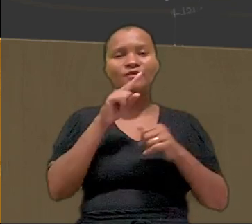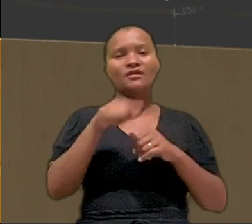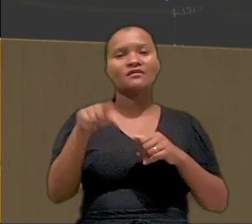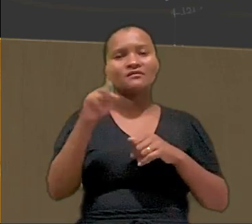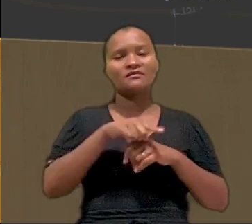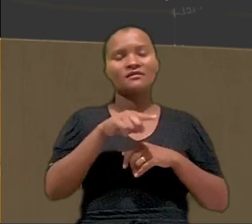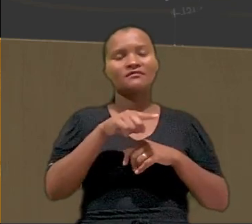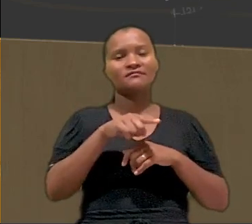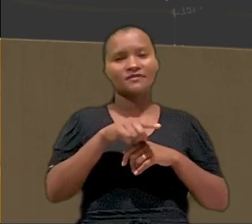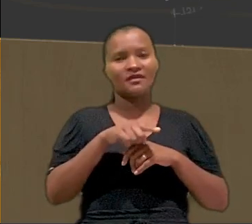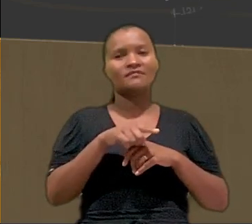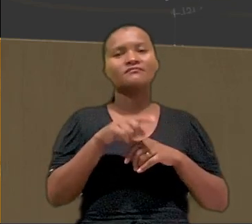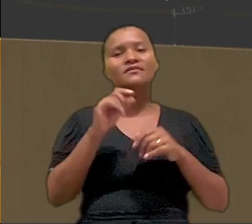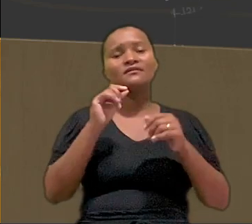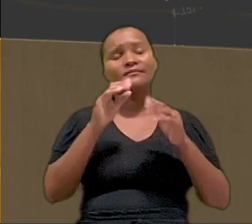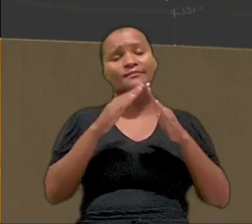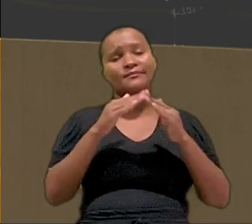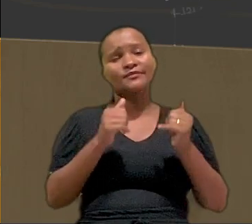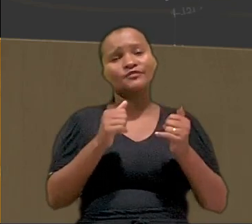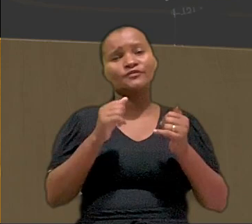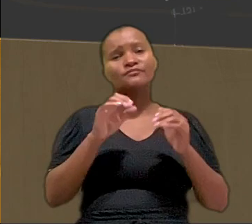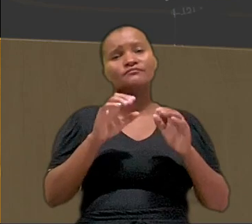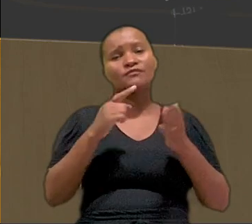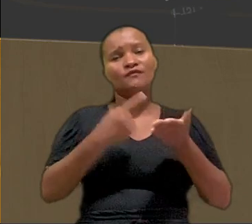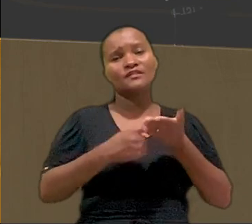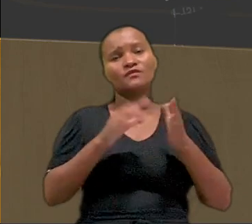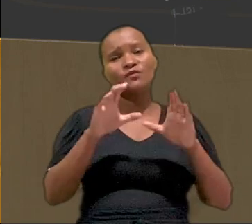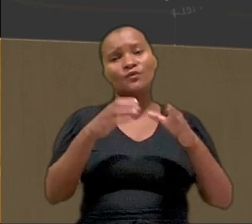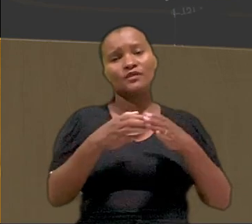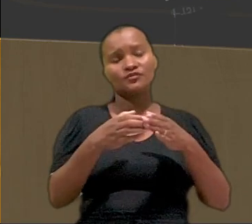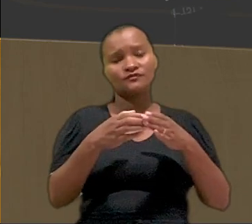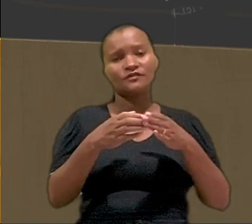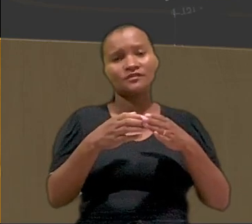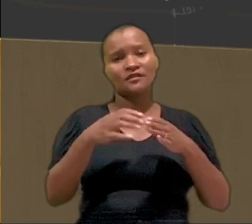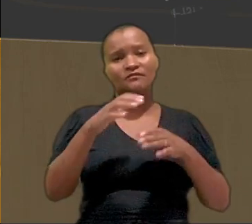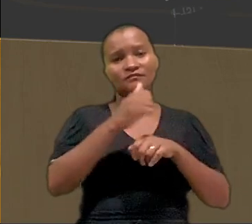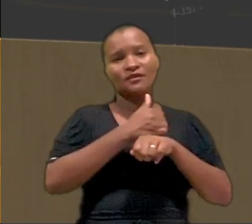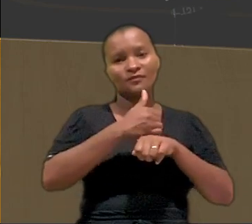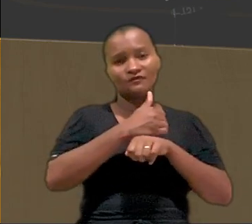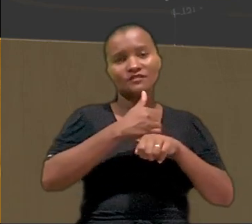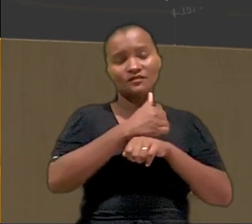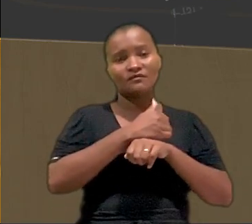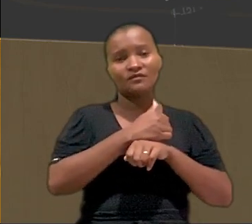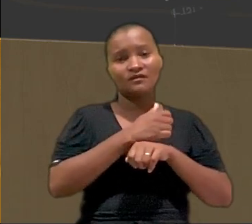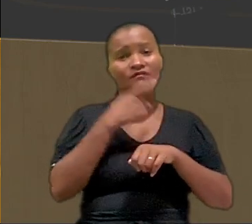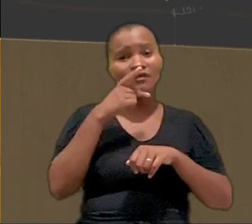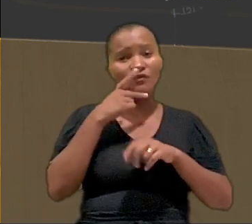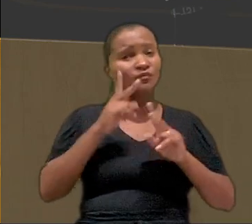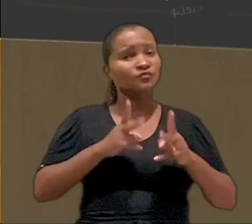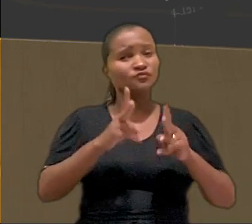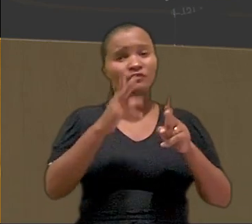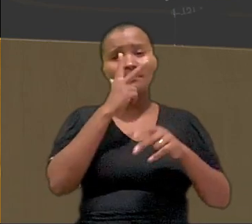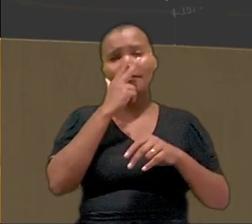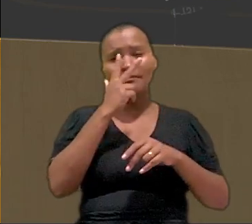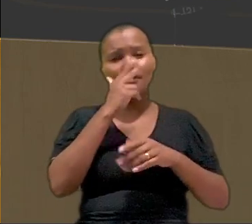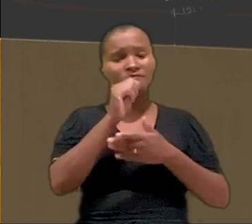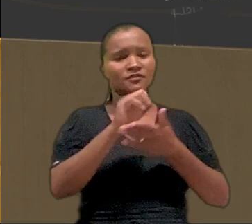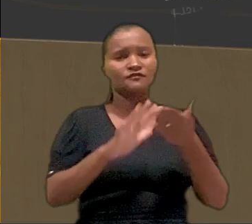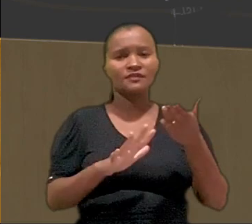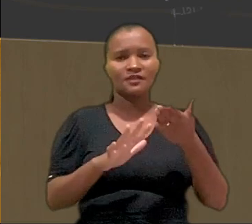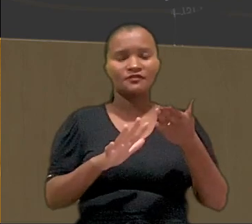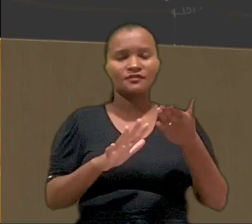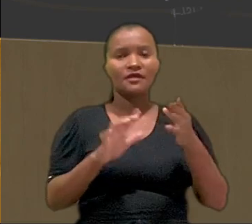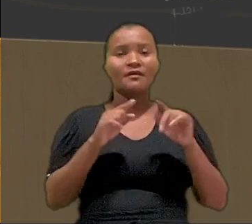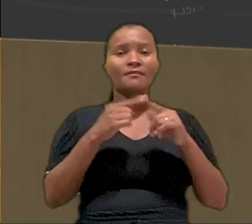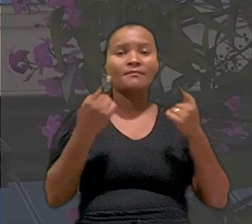rescisão de 1991 e a aplicação das convenções coletivas da categoria bancária. A profissional assinalou que continuava desempenhando as